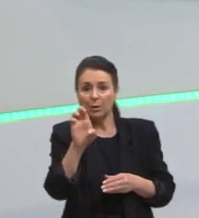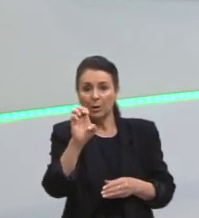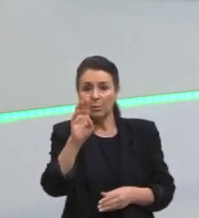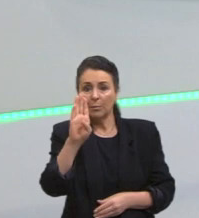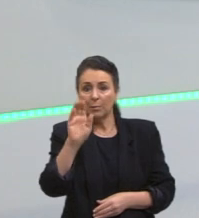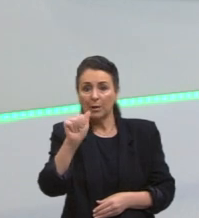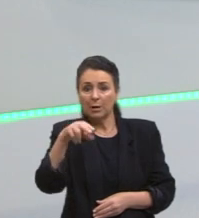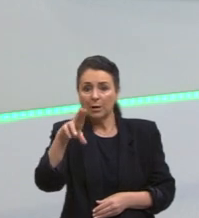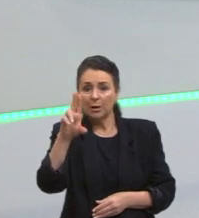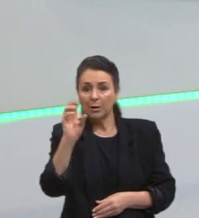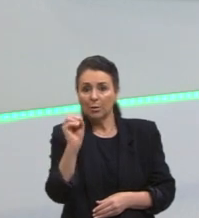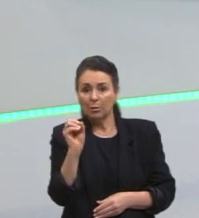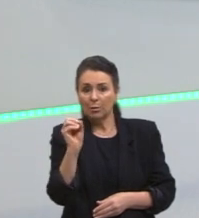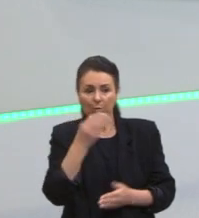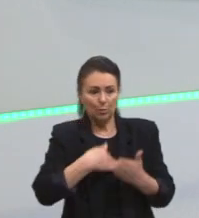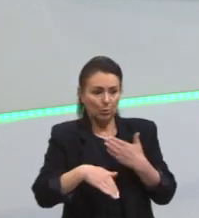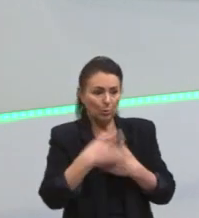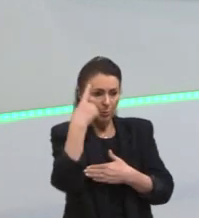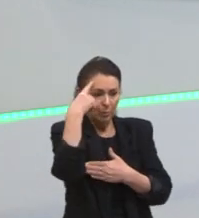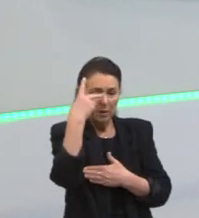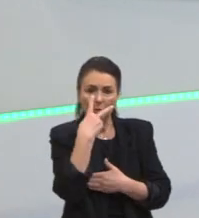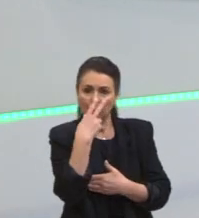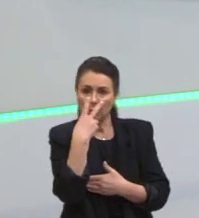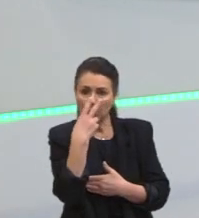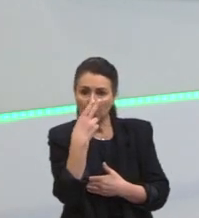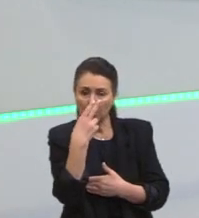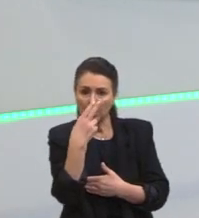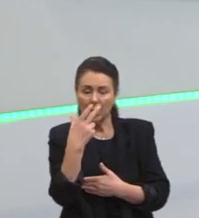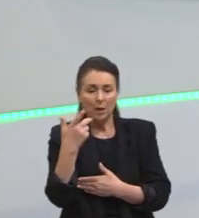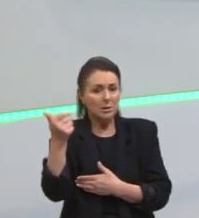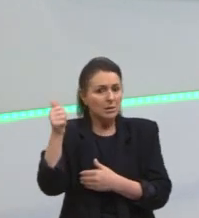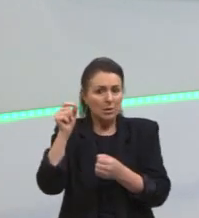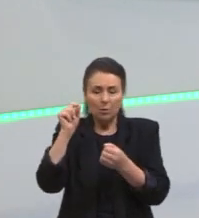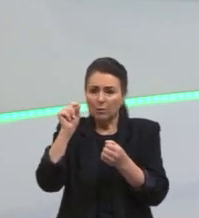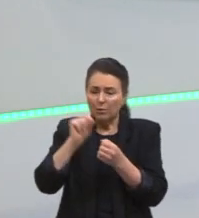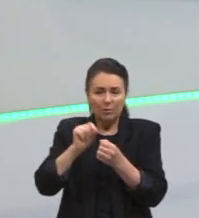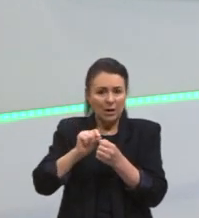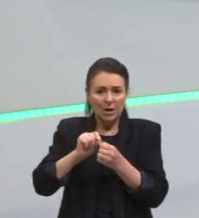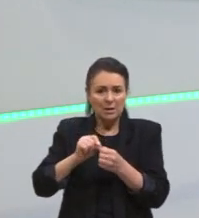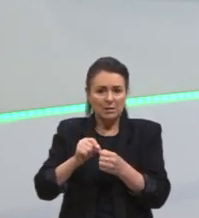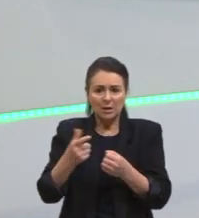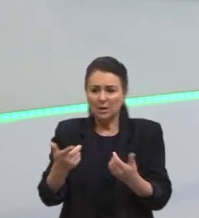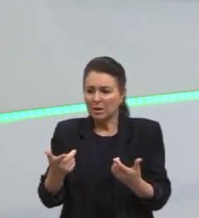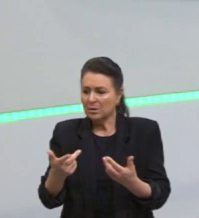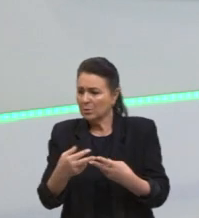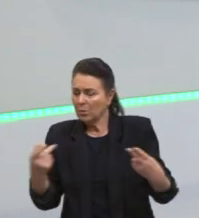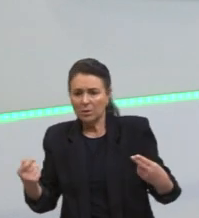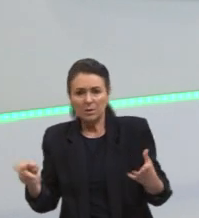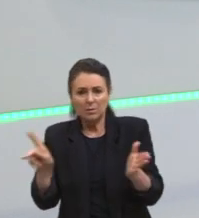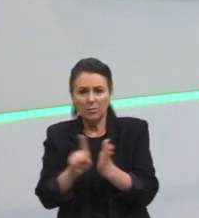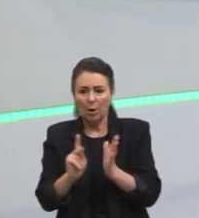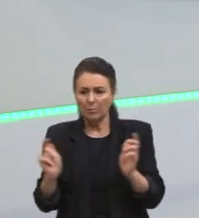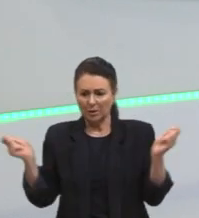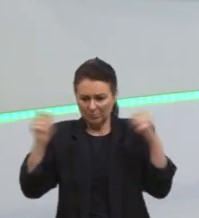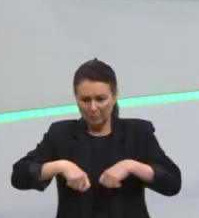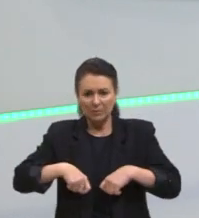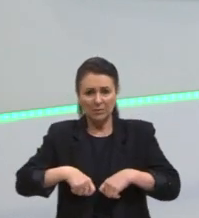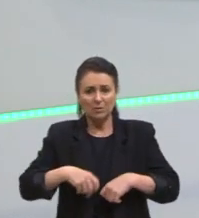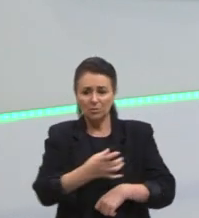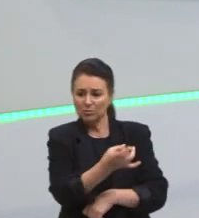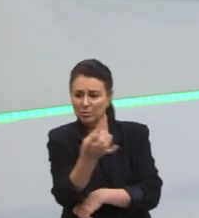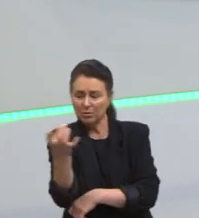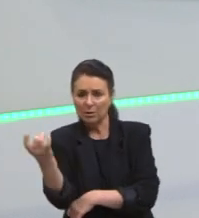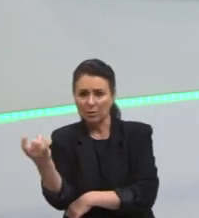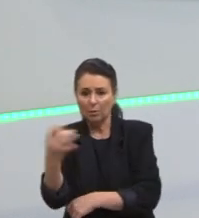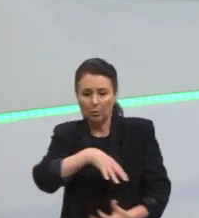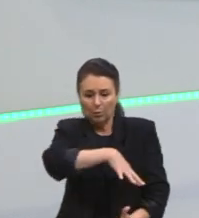todos pensam iguais e as pessoas não realizam as suas potencialidades. Essa relação do mundo